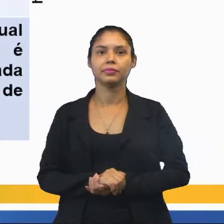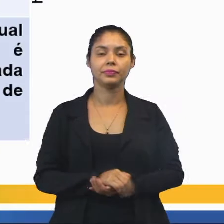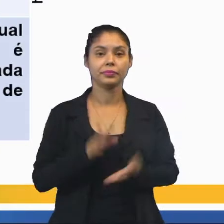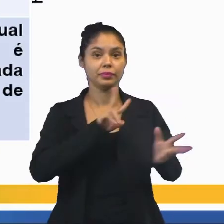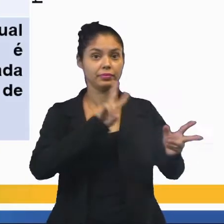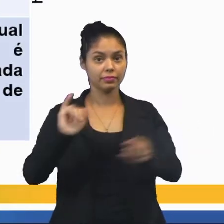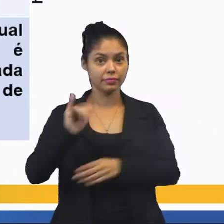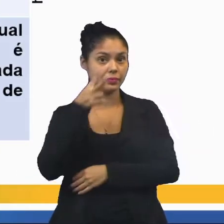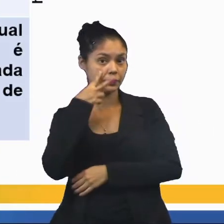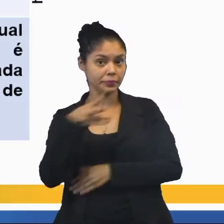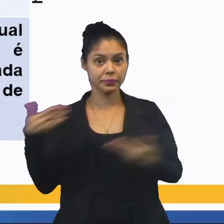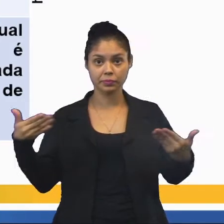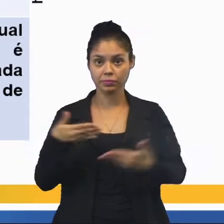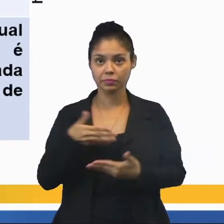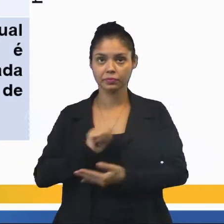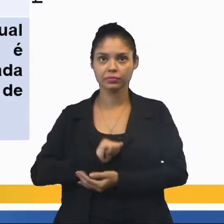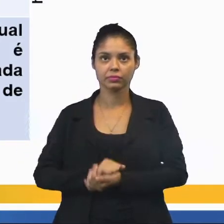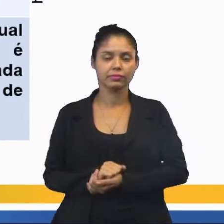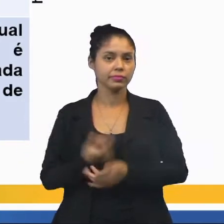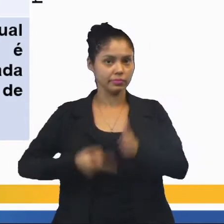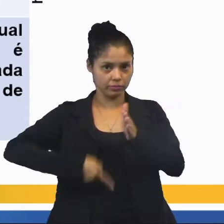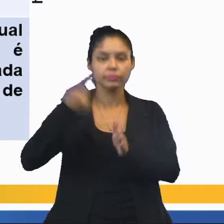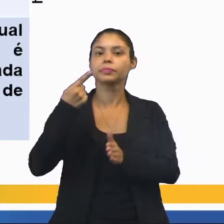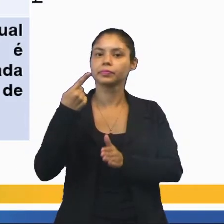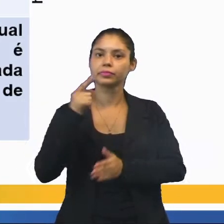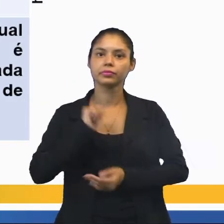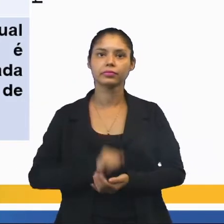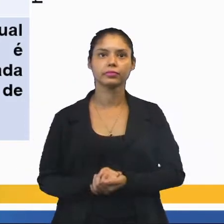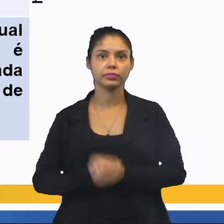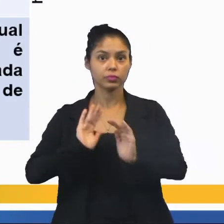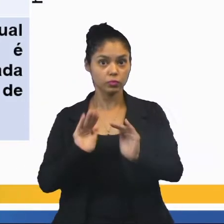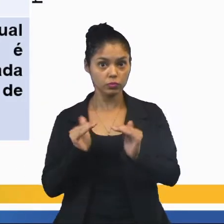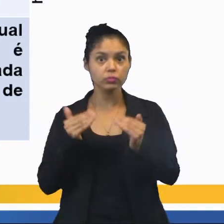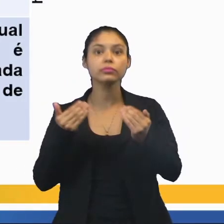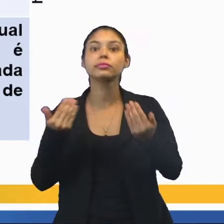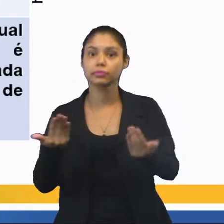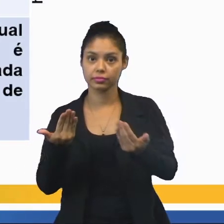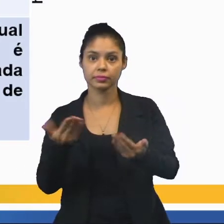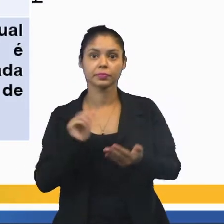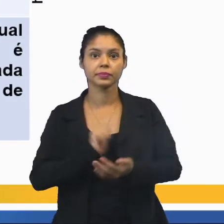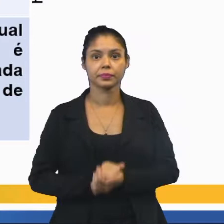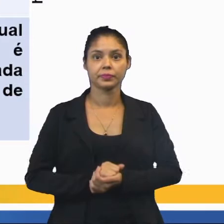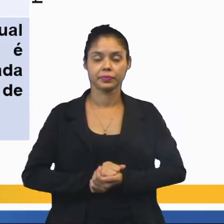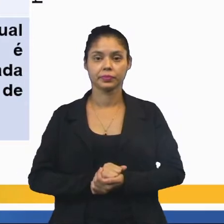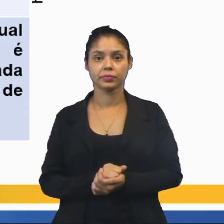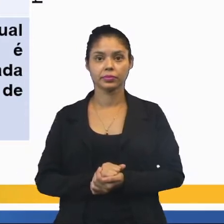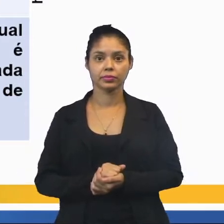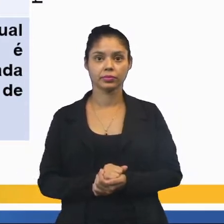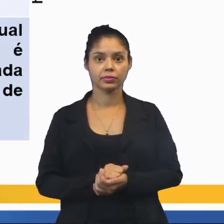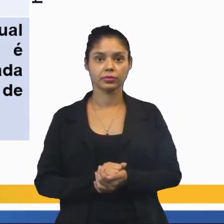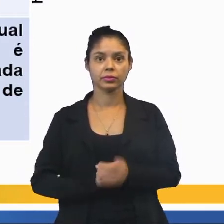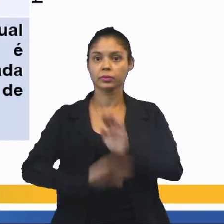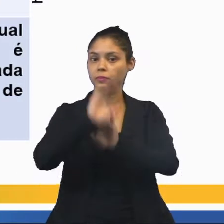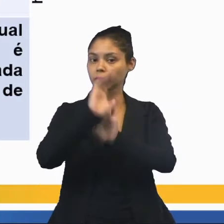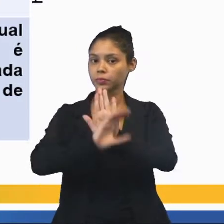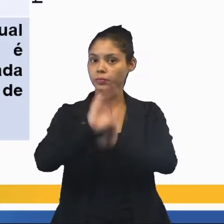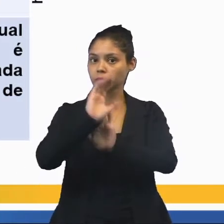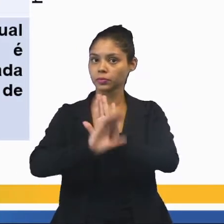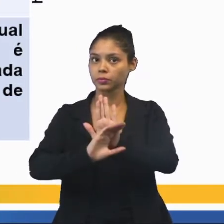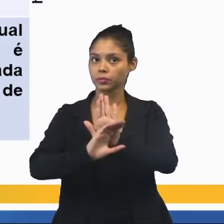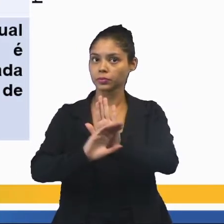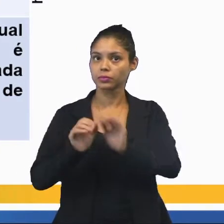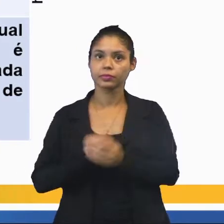vai ver, em primeiro lugar, quais são as definições de